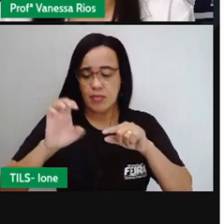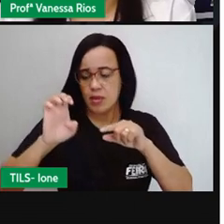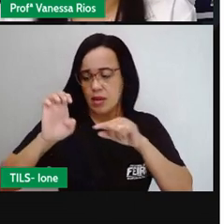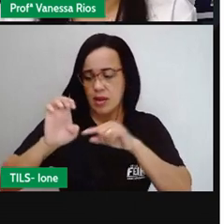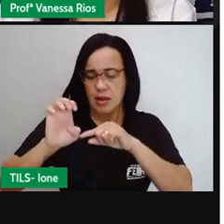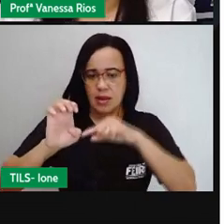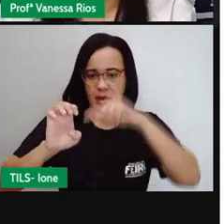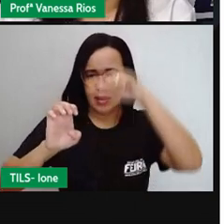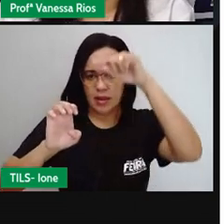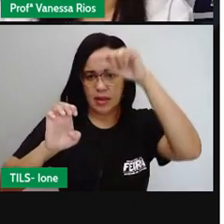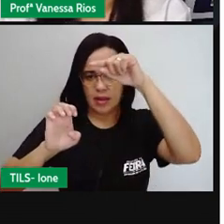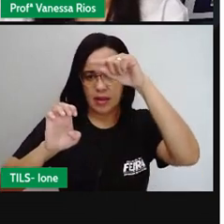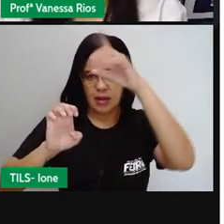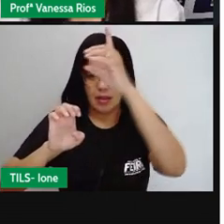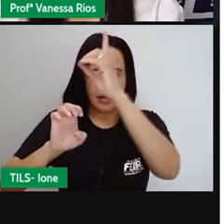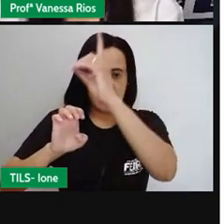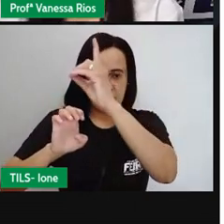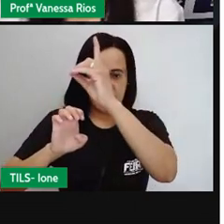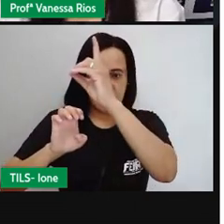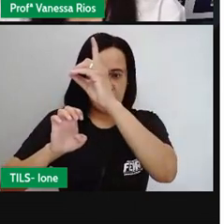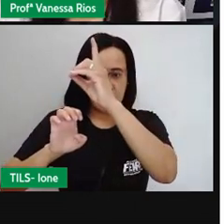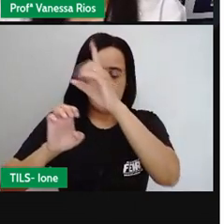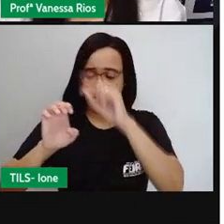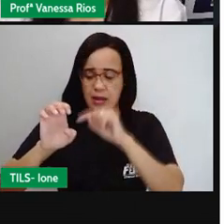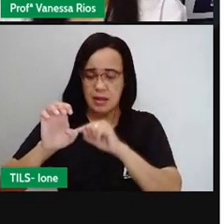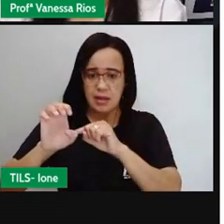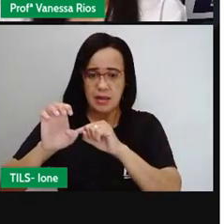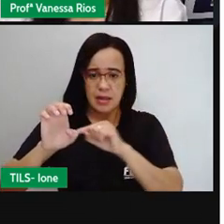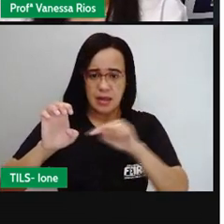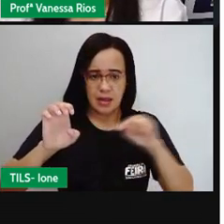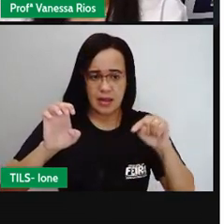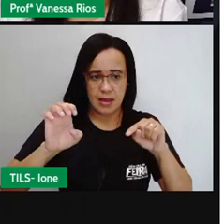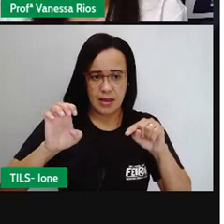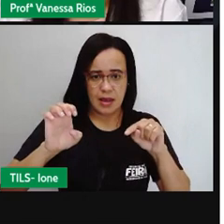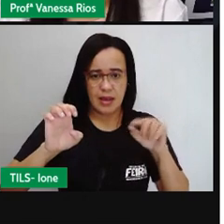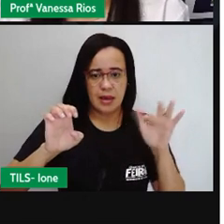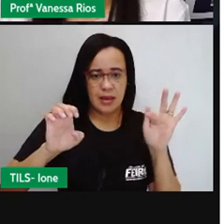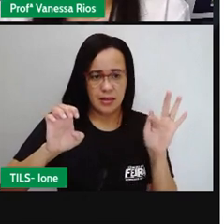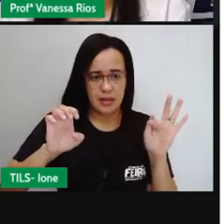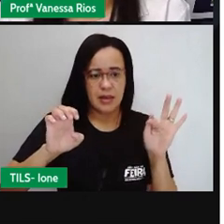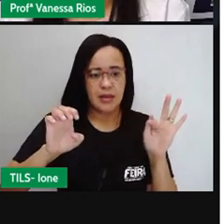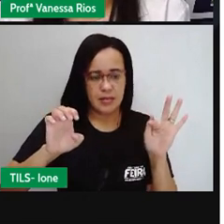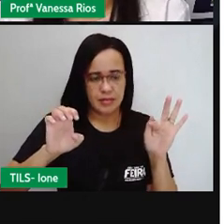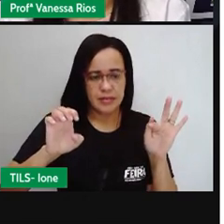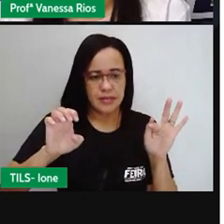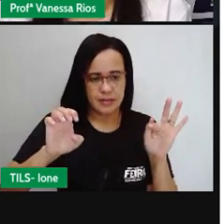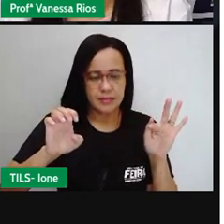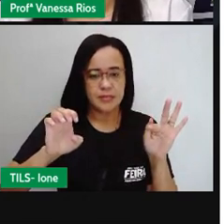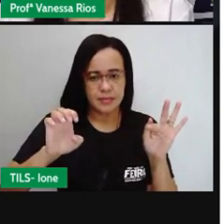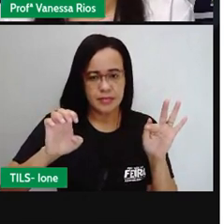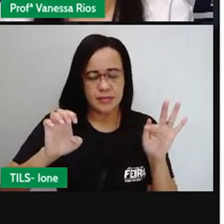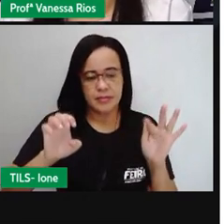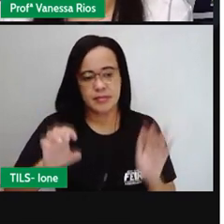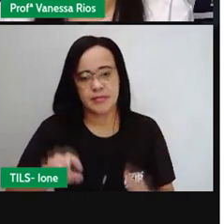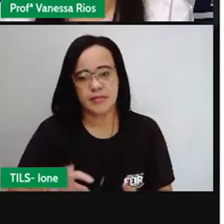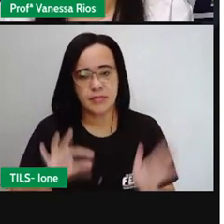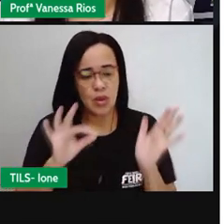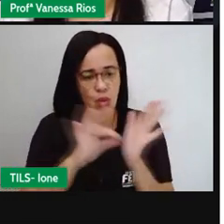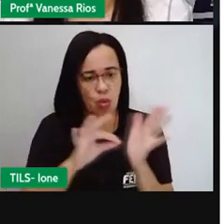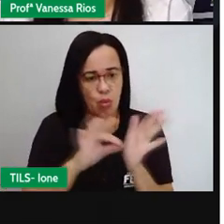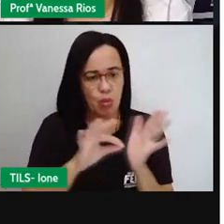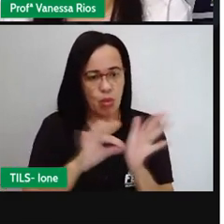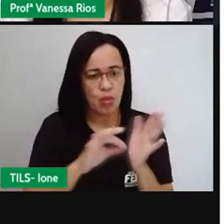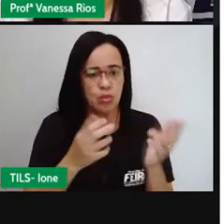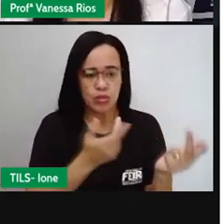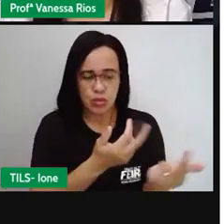de E e chega em F. Então, duas semirretas que se juntam partindo de um ponto em comum. O vértice desse